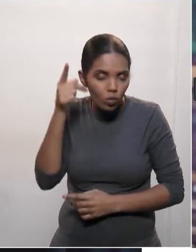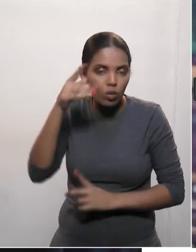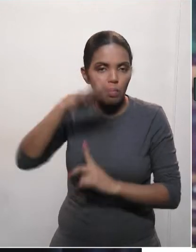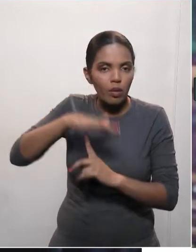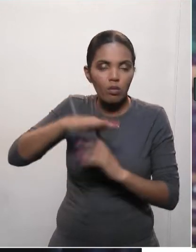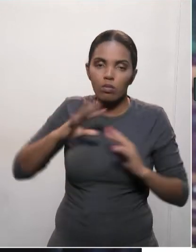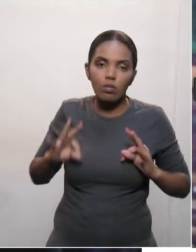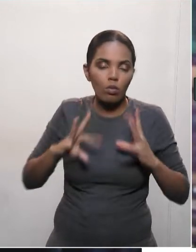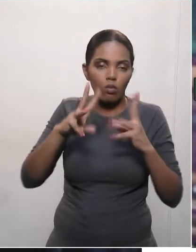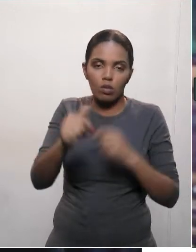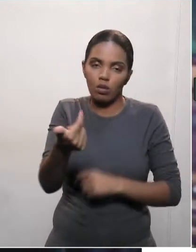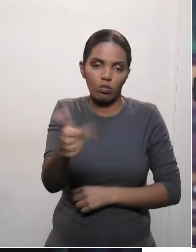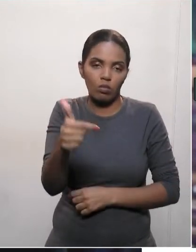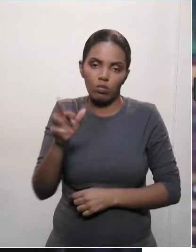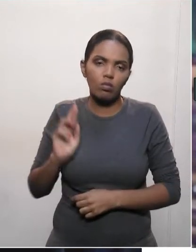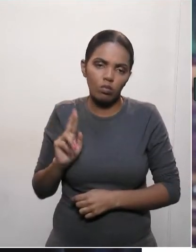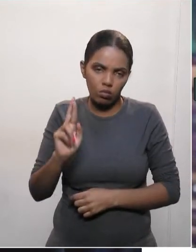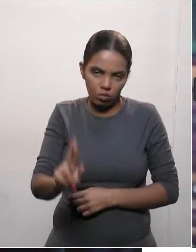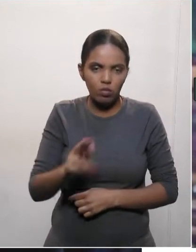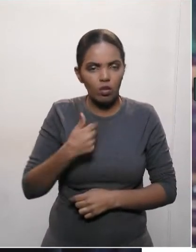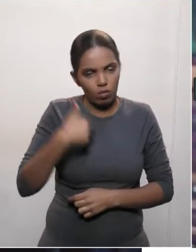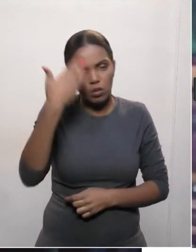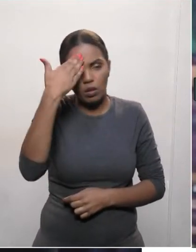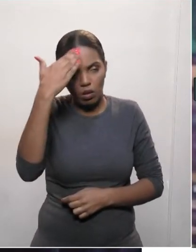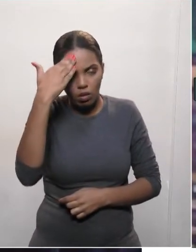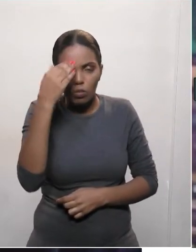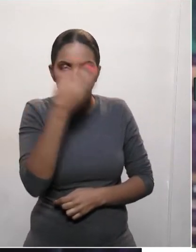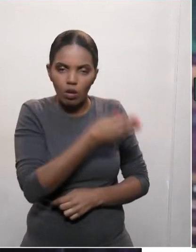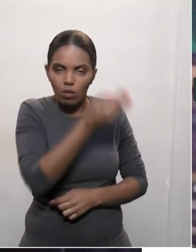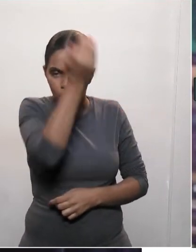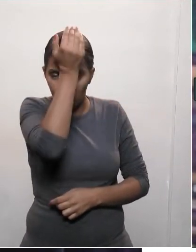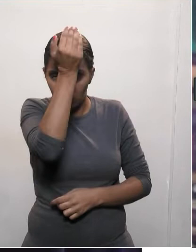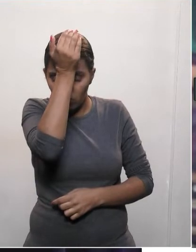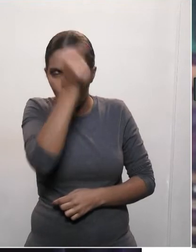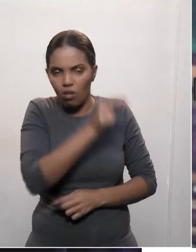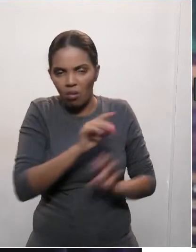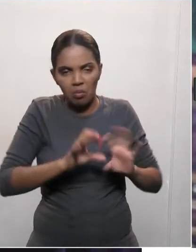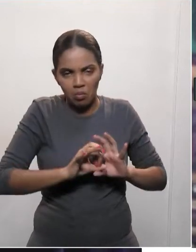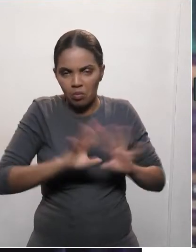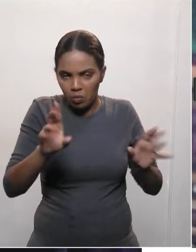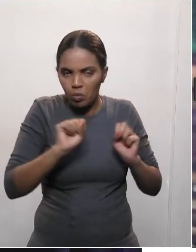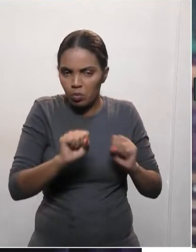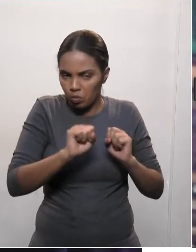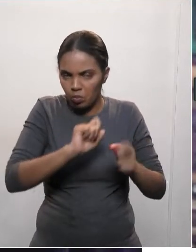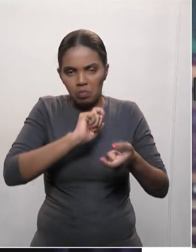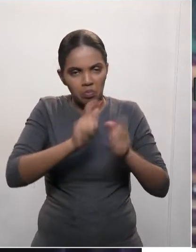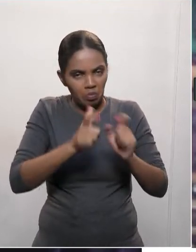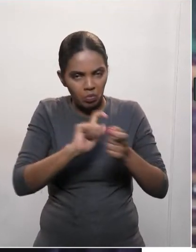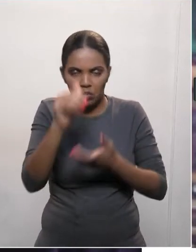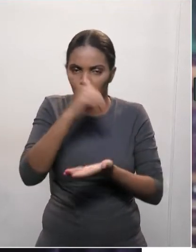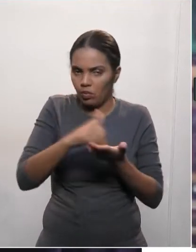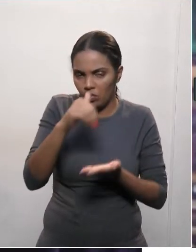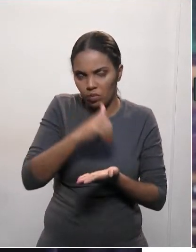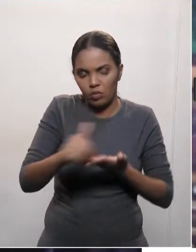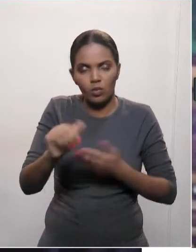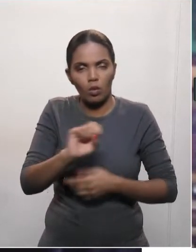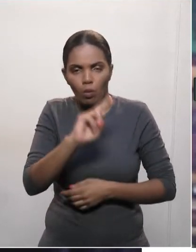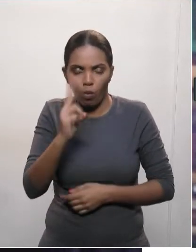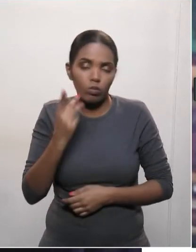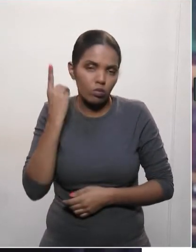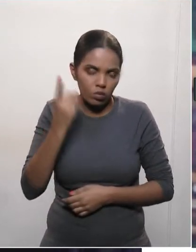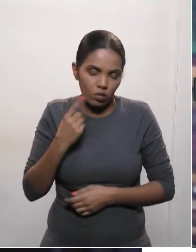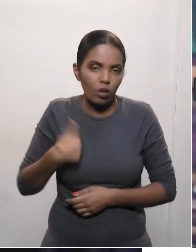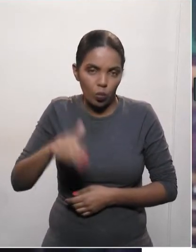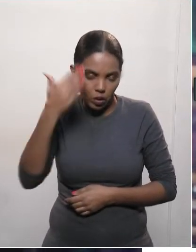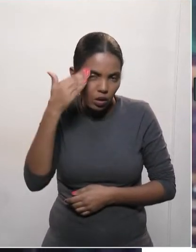Eu entendo que o deputado Hussein Bach, como líder do governo, ele tem essa prerrogativa de fazer reuniões com os secretários, com os deputados, como ele bem entender, eu